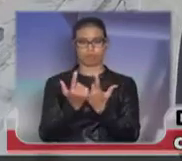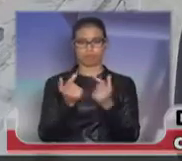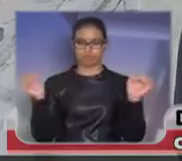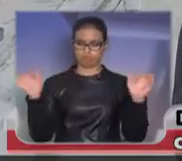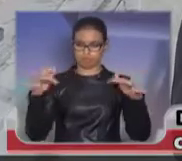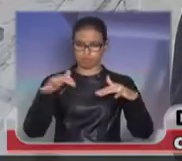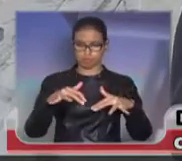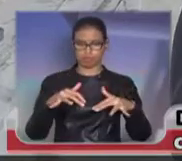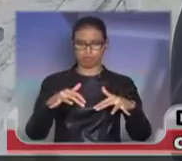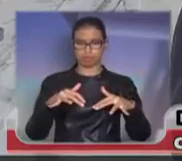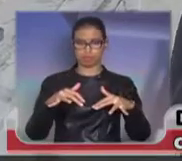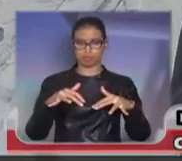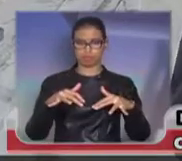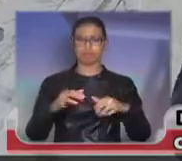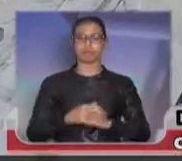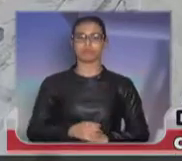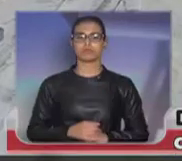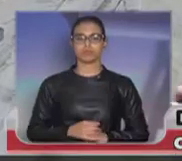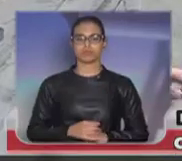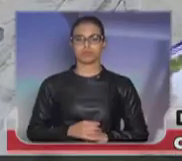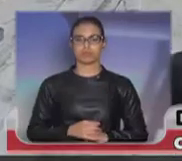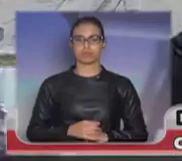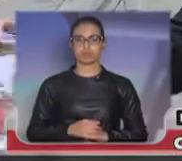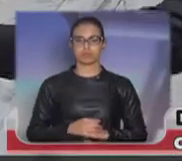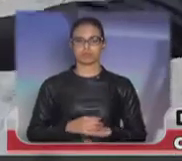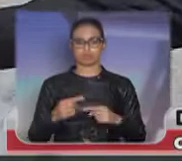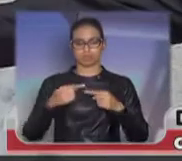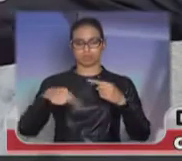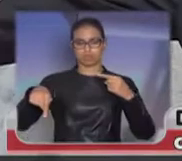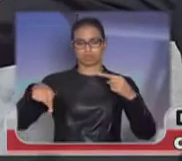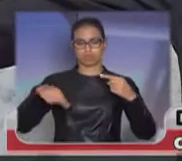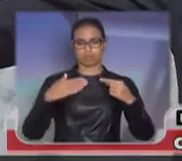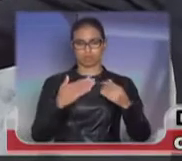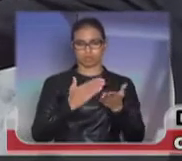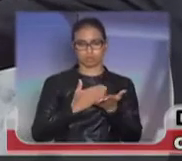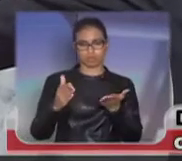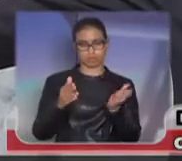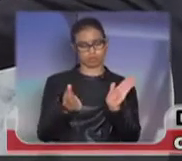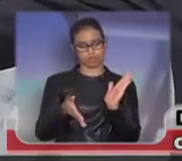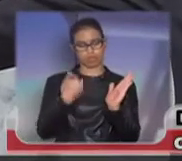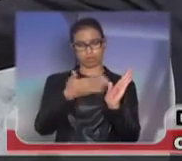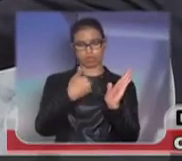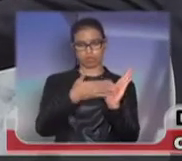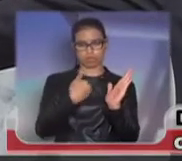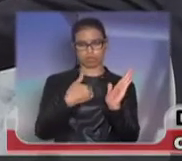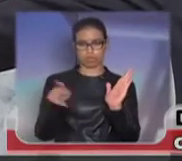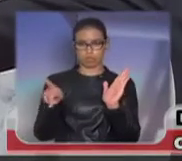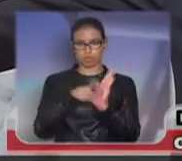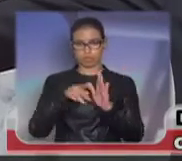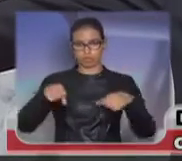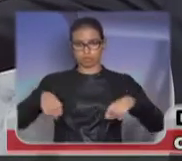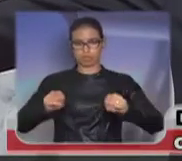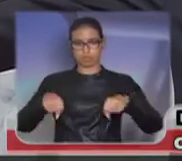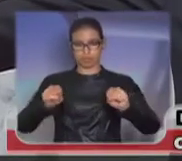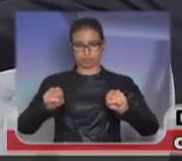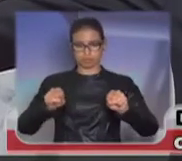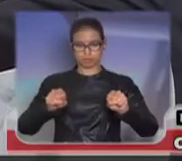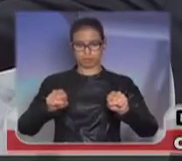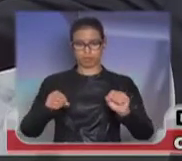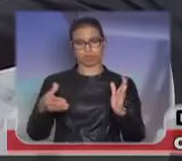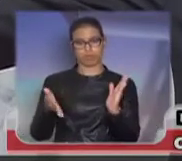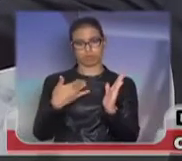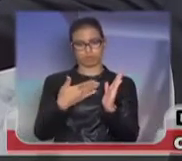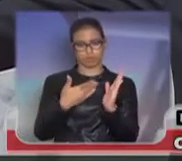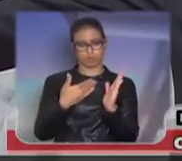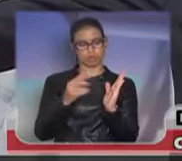evento, presidindo o evento, do lançamento de uma revista destinada ao motociclismo. A revista Cross na